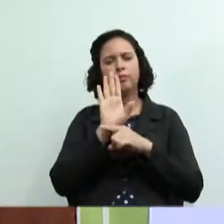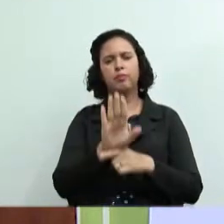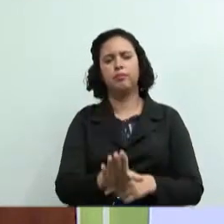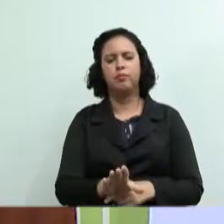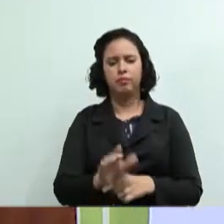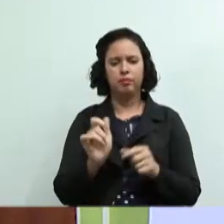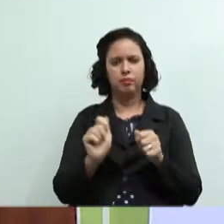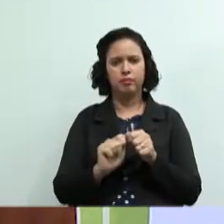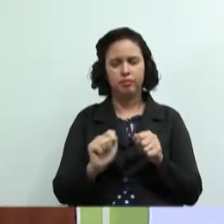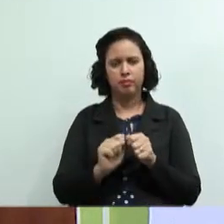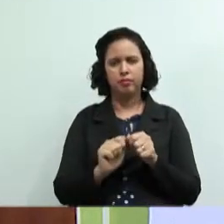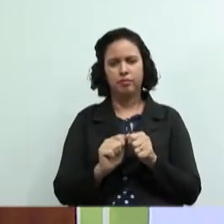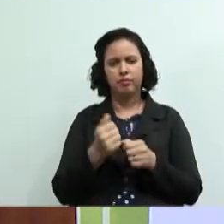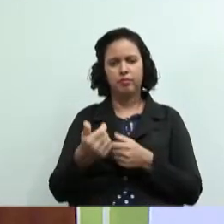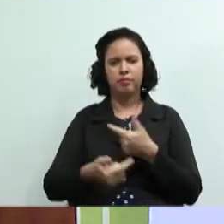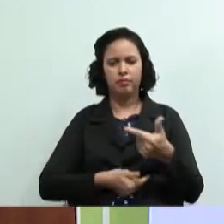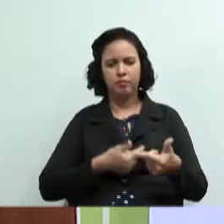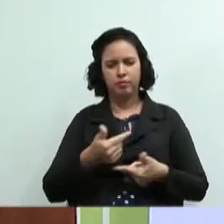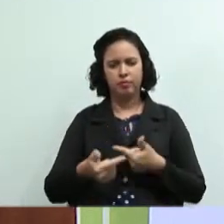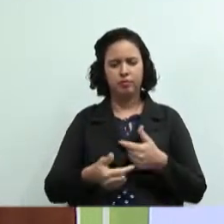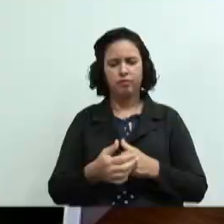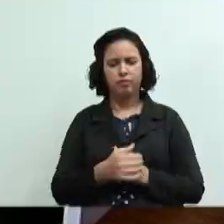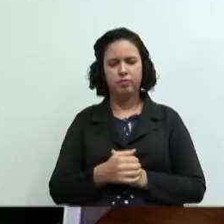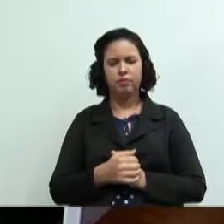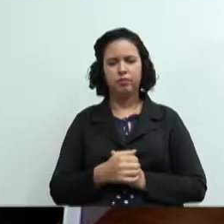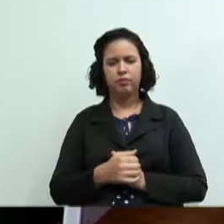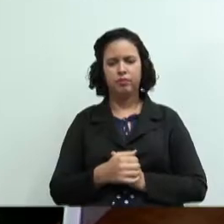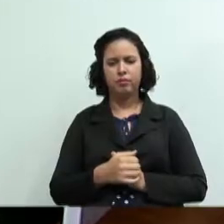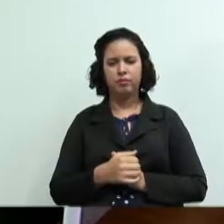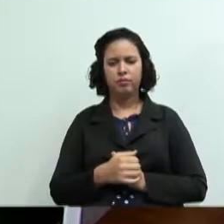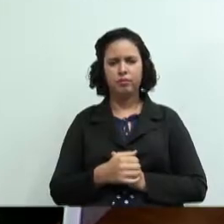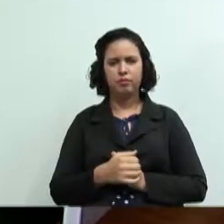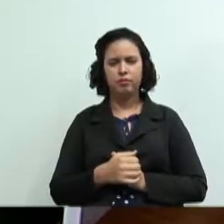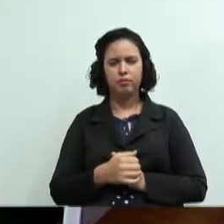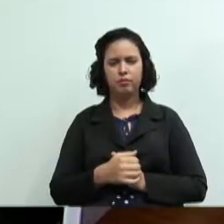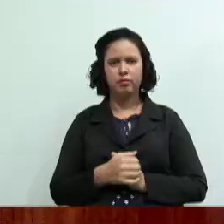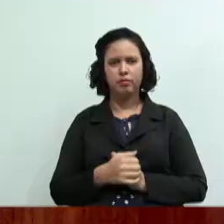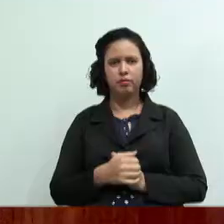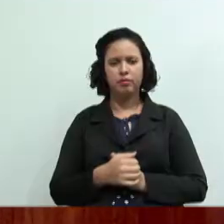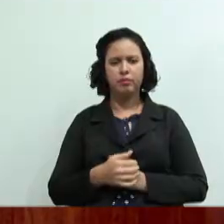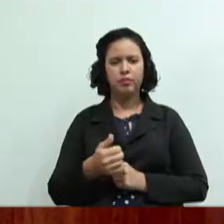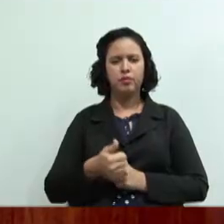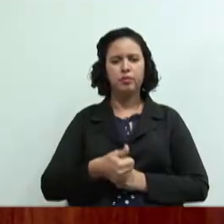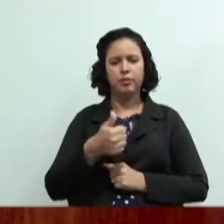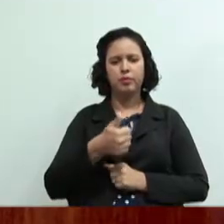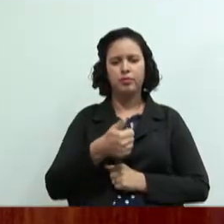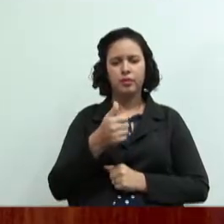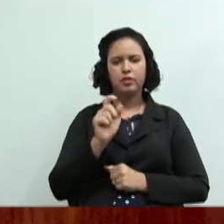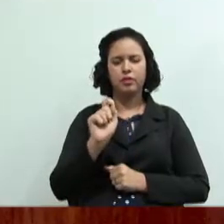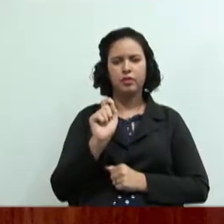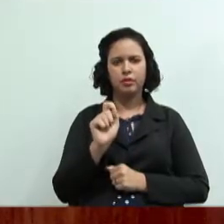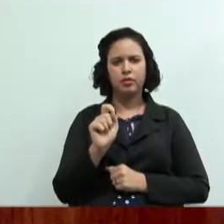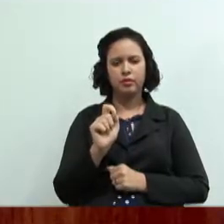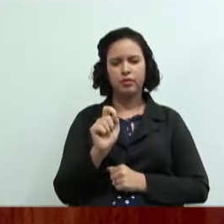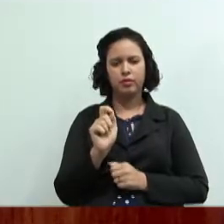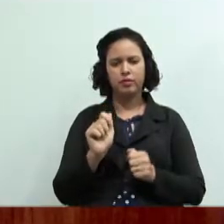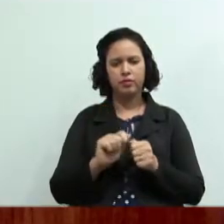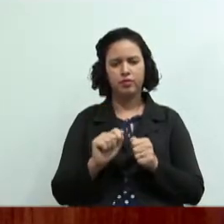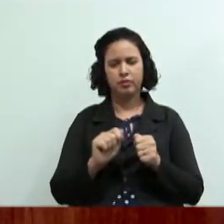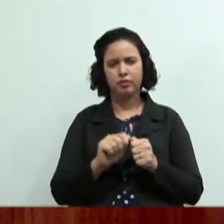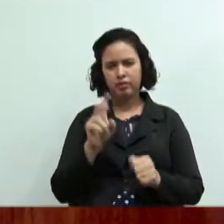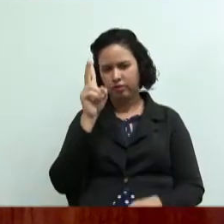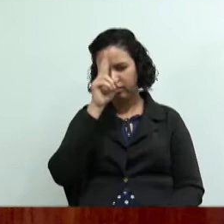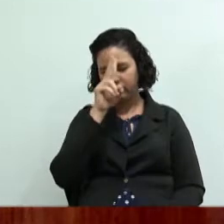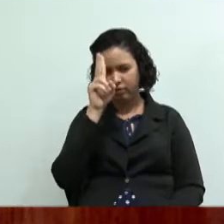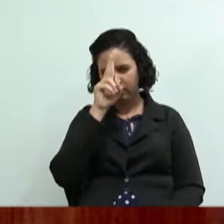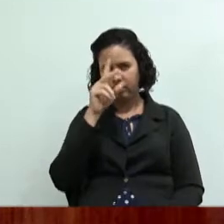nosso trabalho nosso projeto integrador então primeiro a gente vai fazer uma revisãozinha